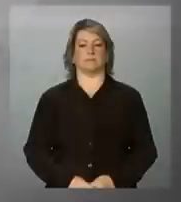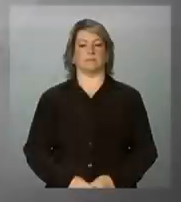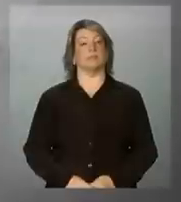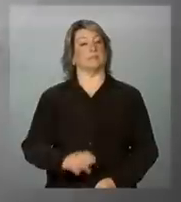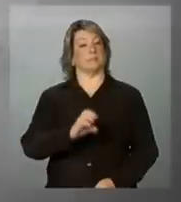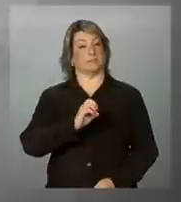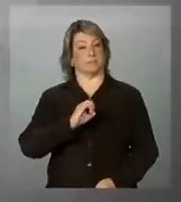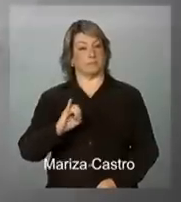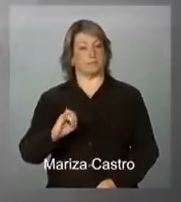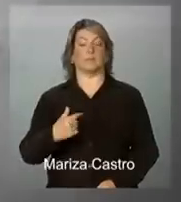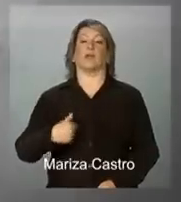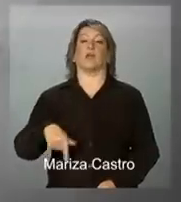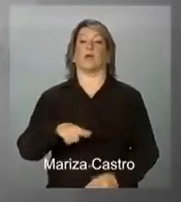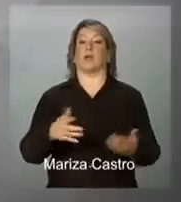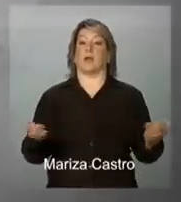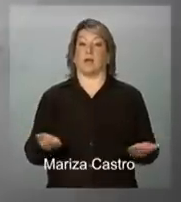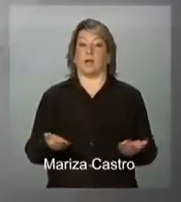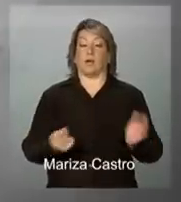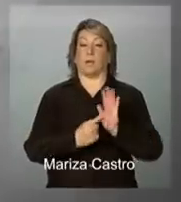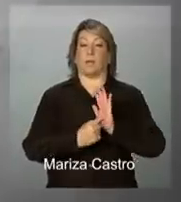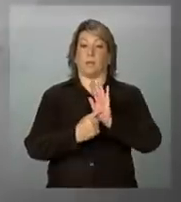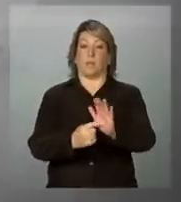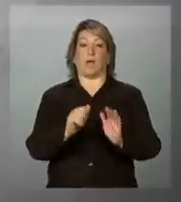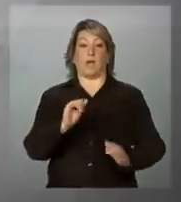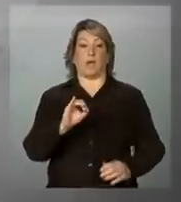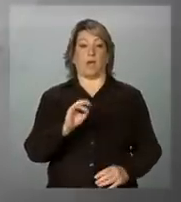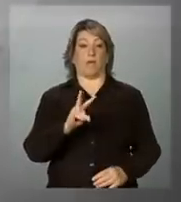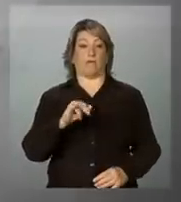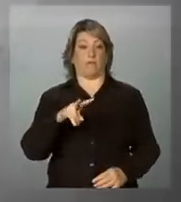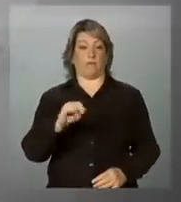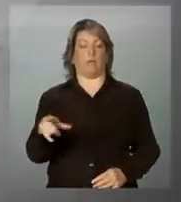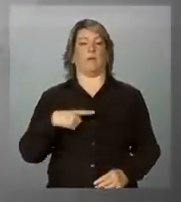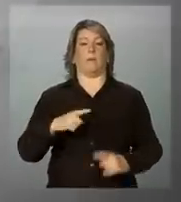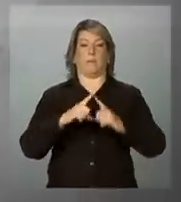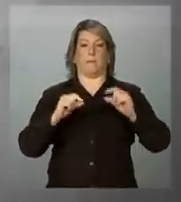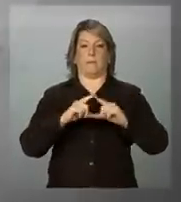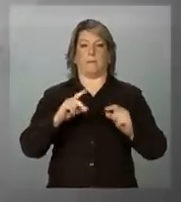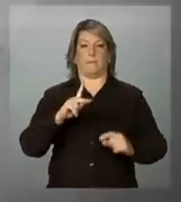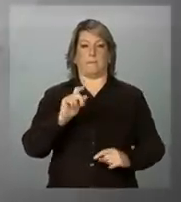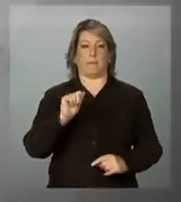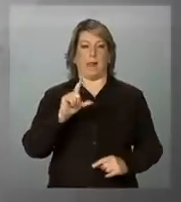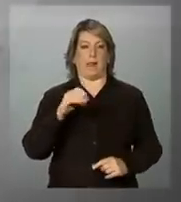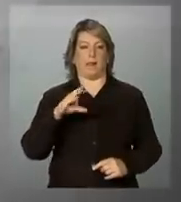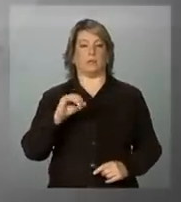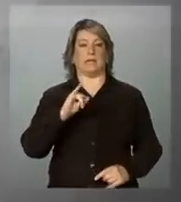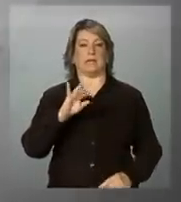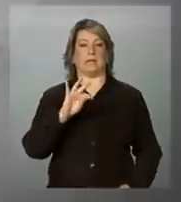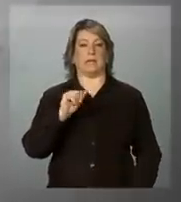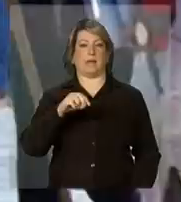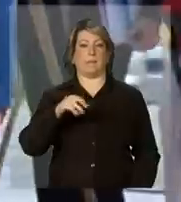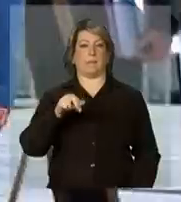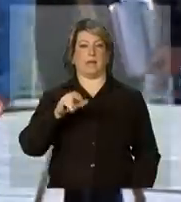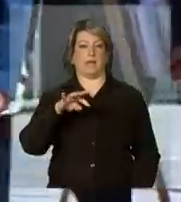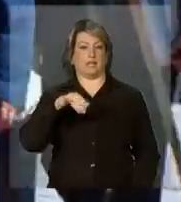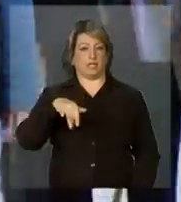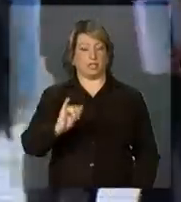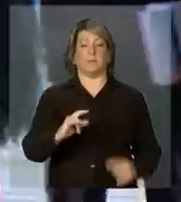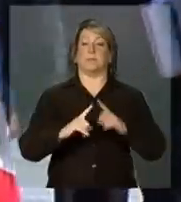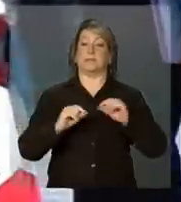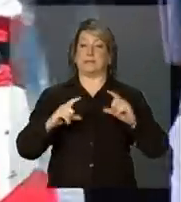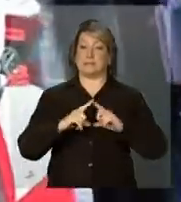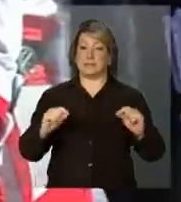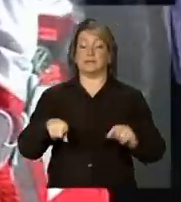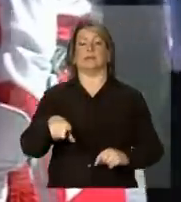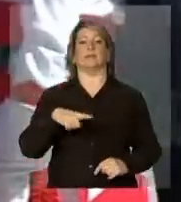Olá, interrompemos a programação para ir ao vivo ao Palácio do Itamaraty em Brasília. A presidenta Dilma